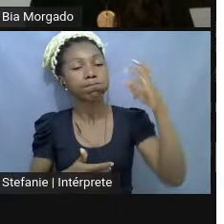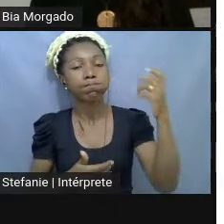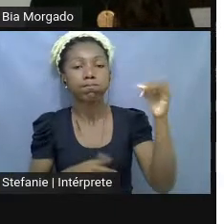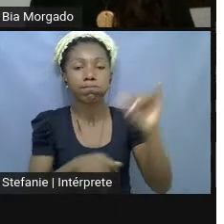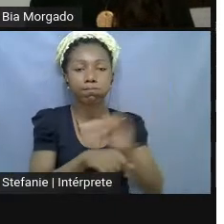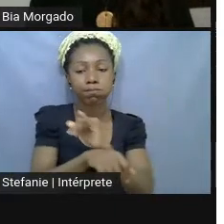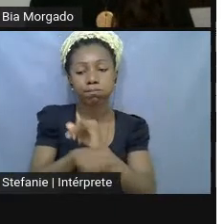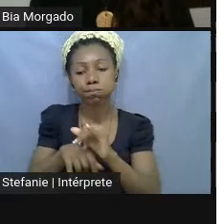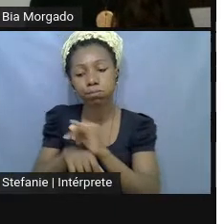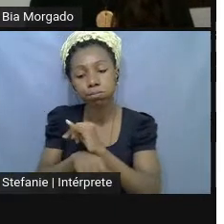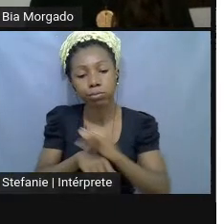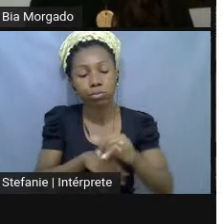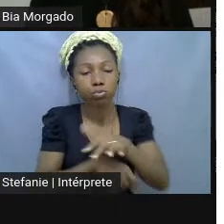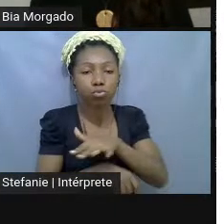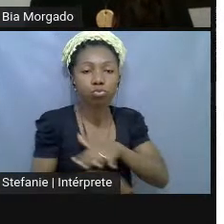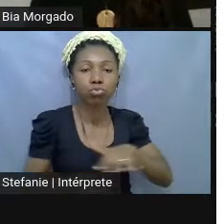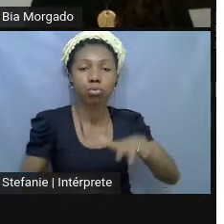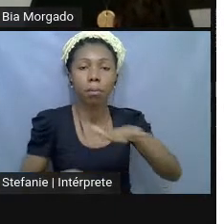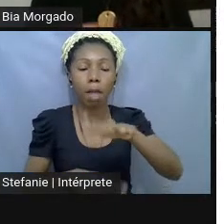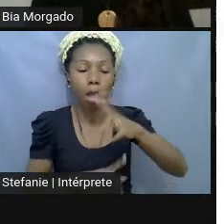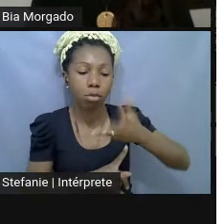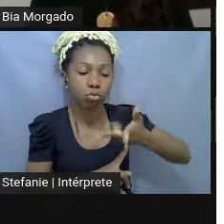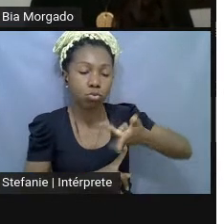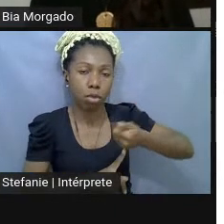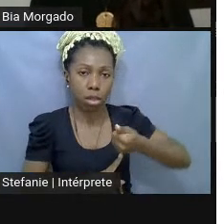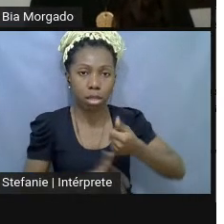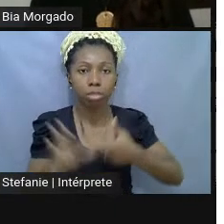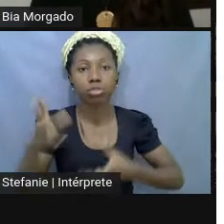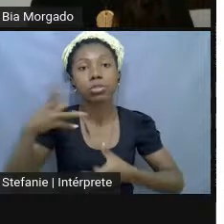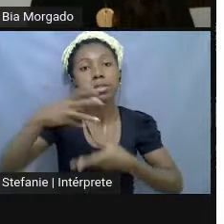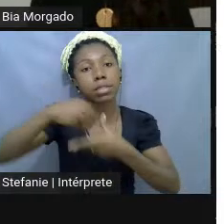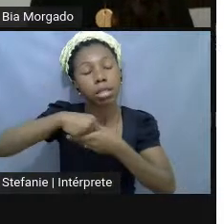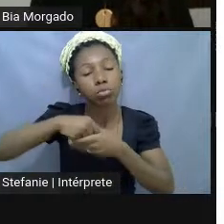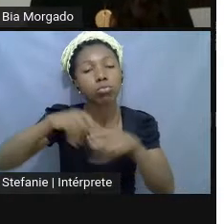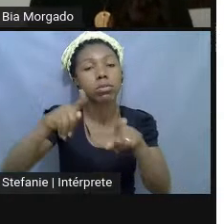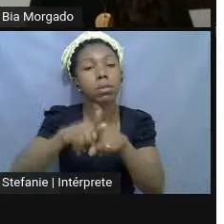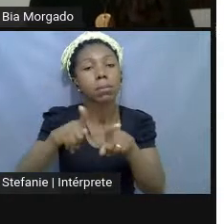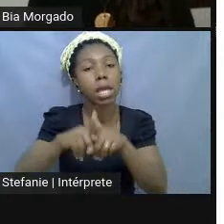espaços da arte e dentro do arranjo curatorial.